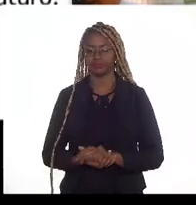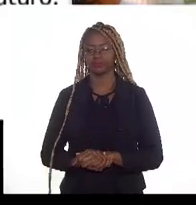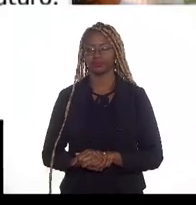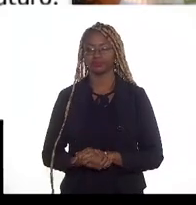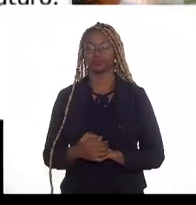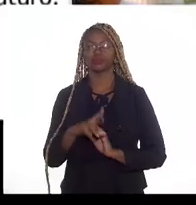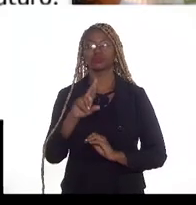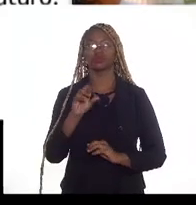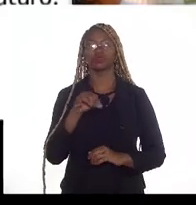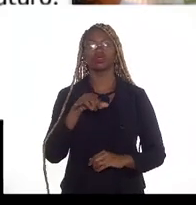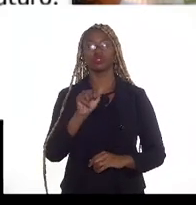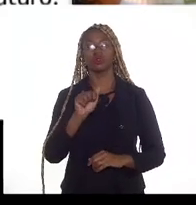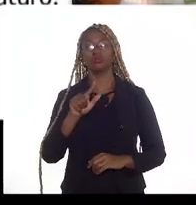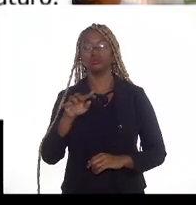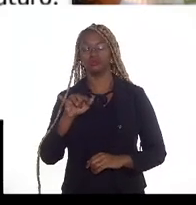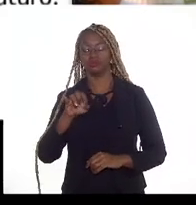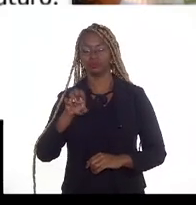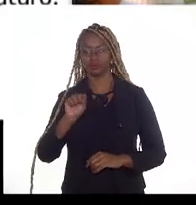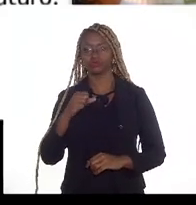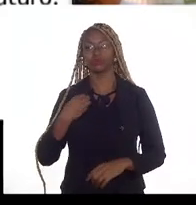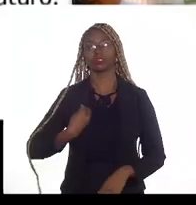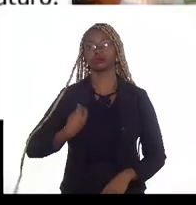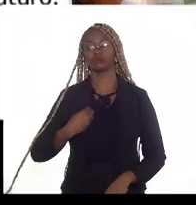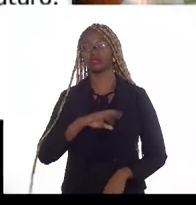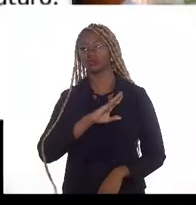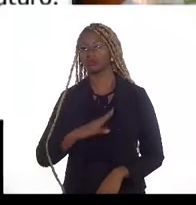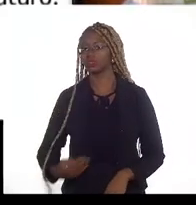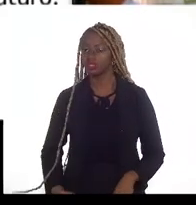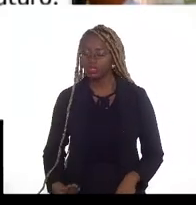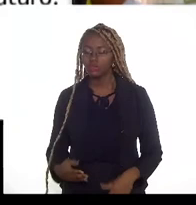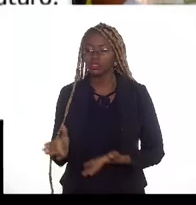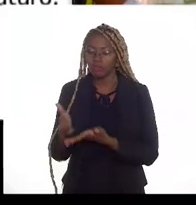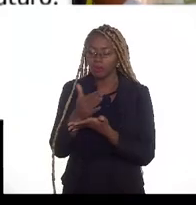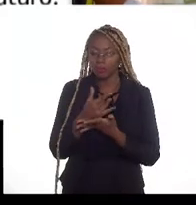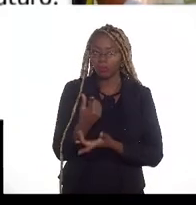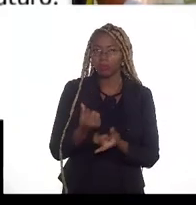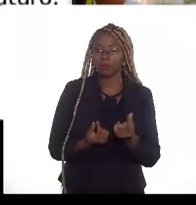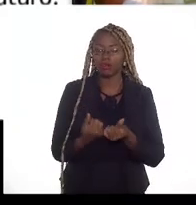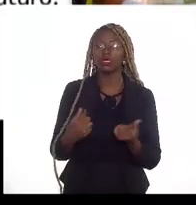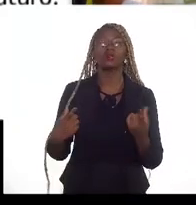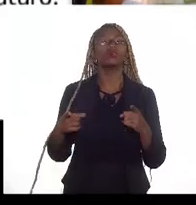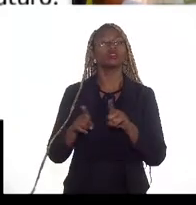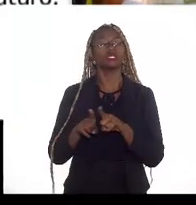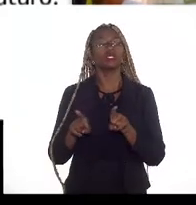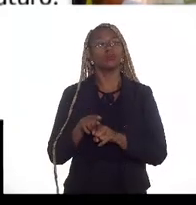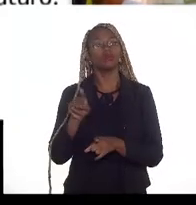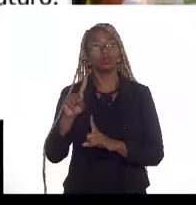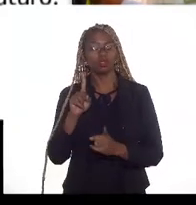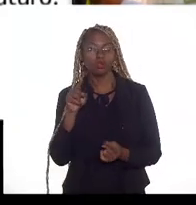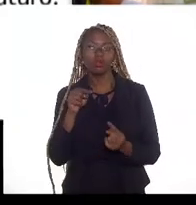reuters, participação de governamentais, arrecadação, você desvincula isso através de uma rejeção